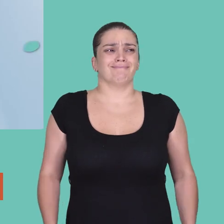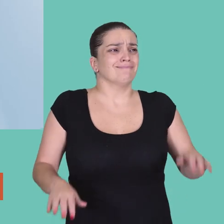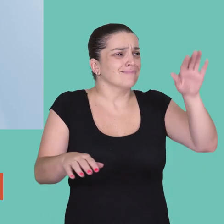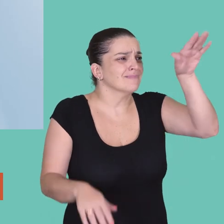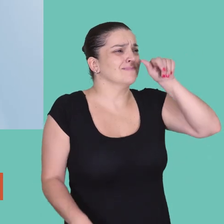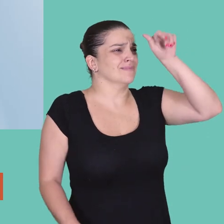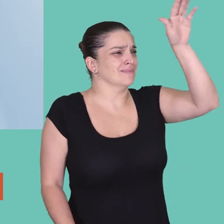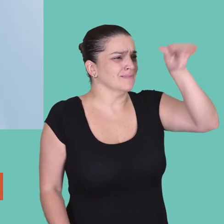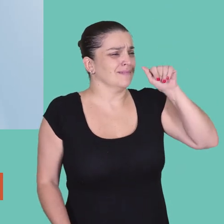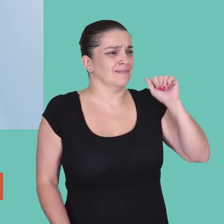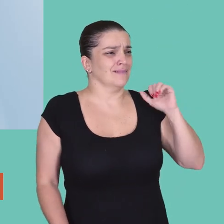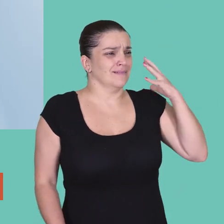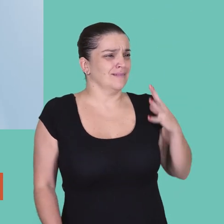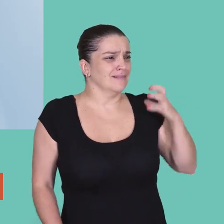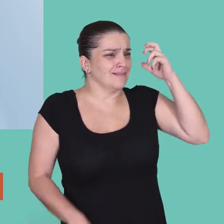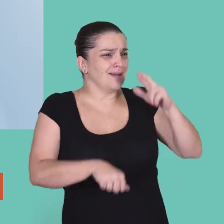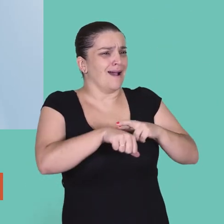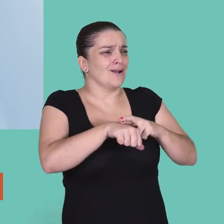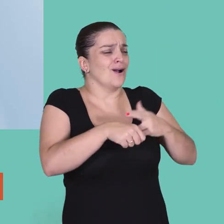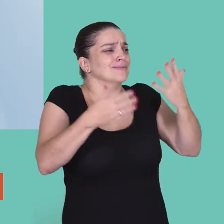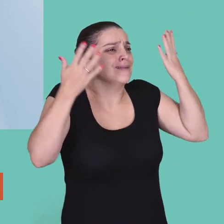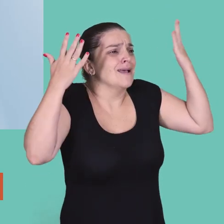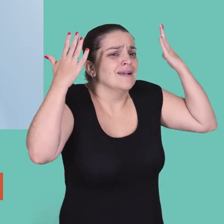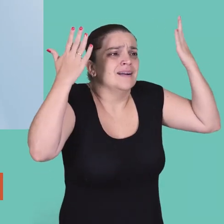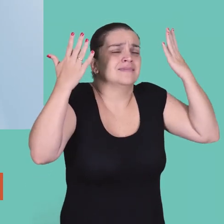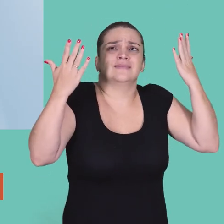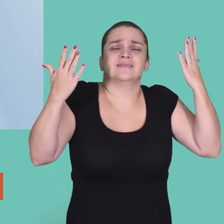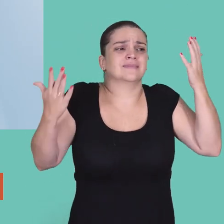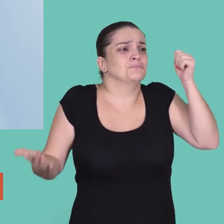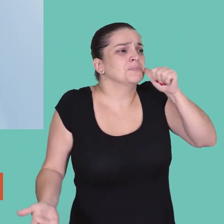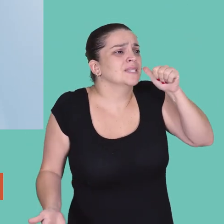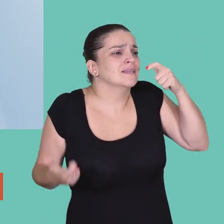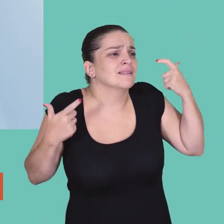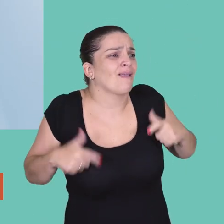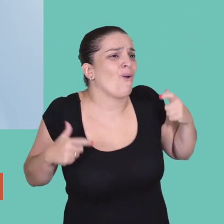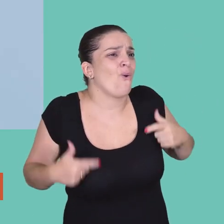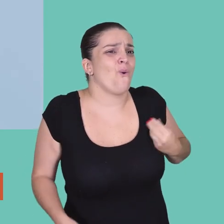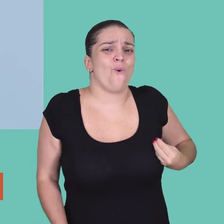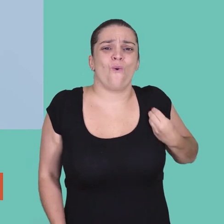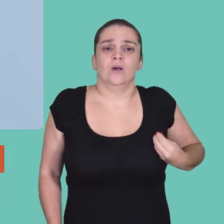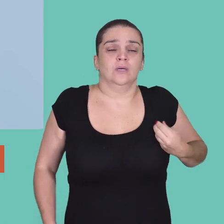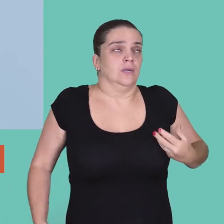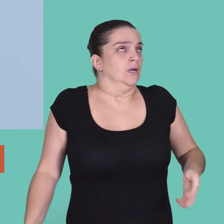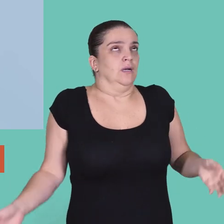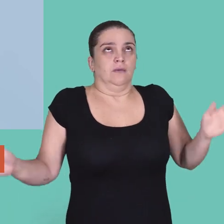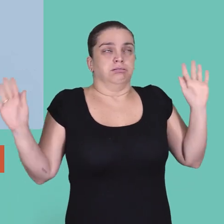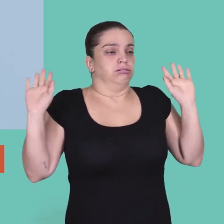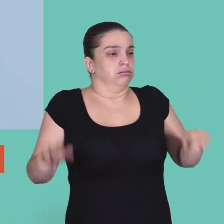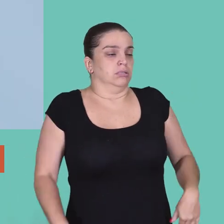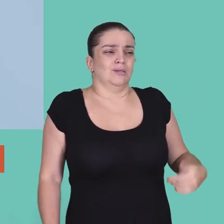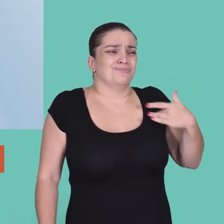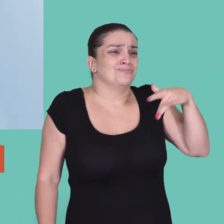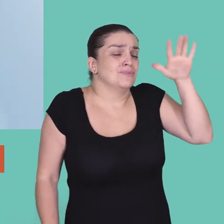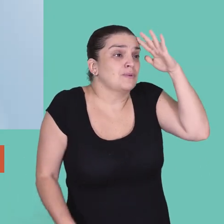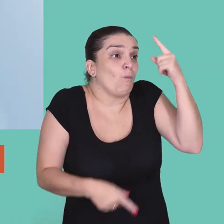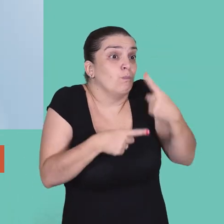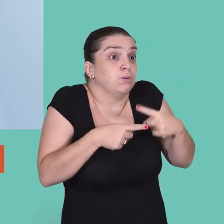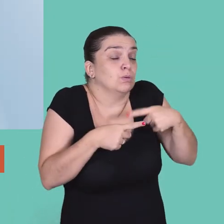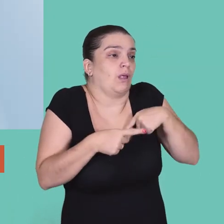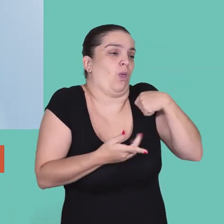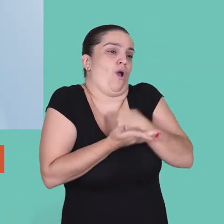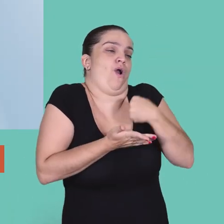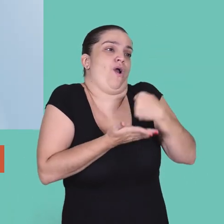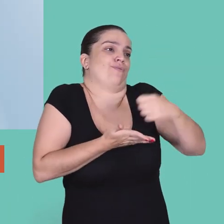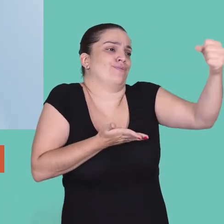Carlota, Carlota, de onde está esta chica? Eu não sei por que